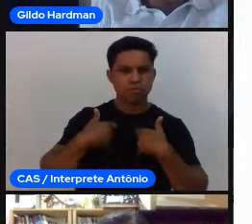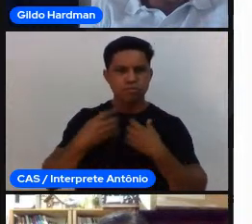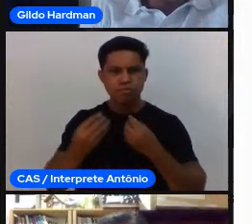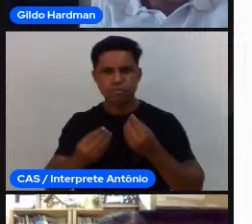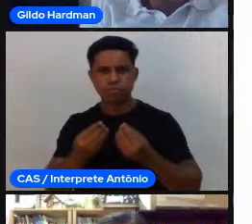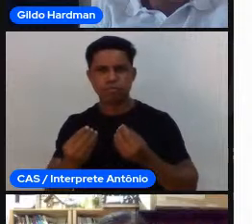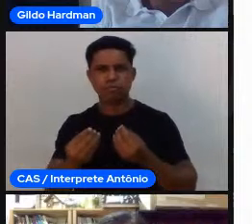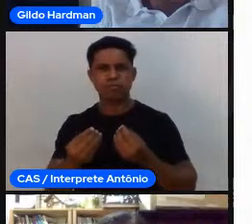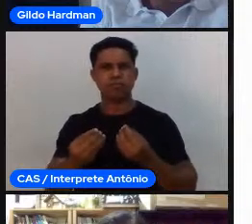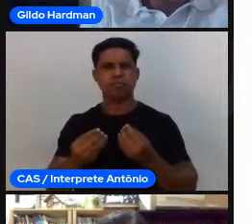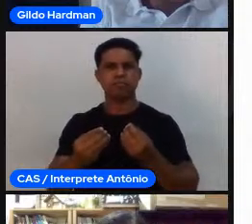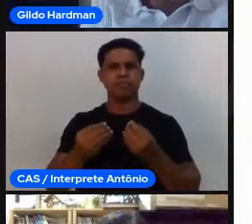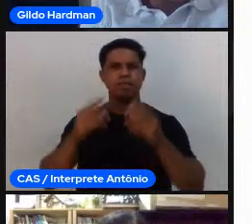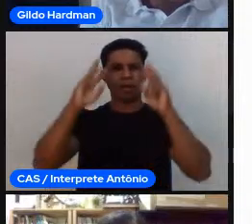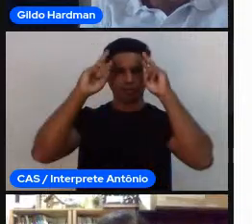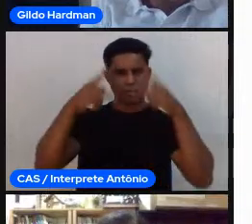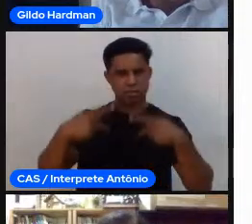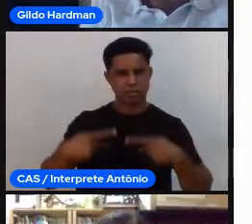função.